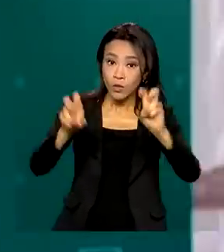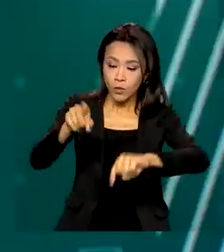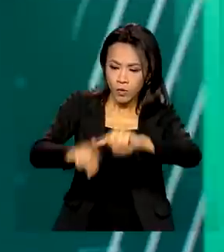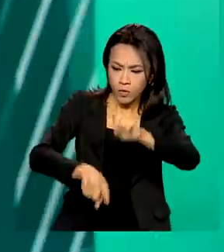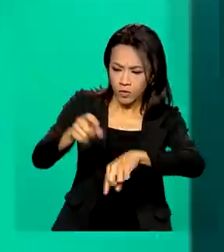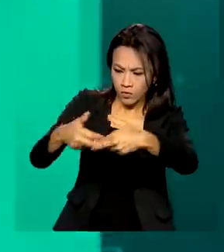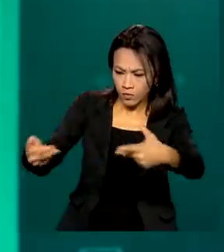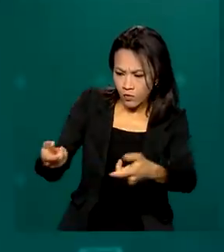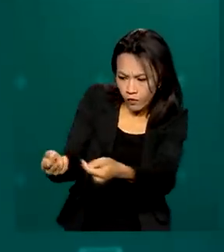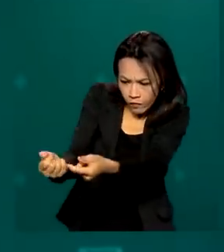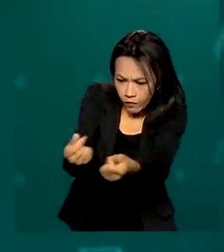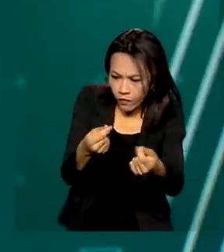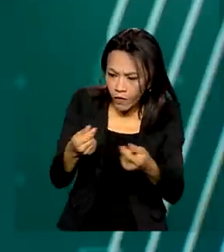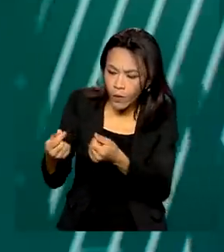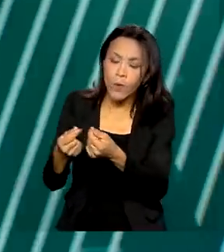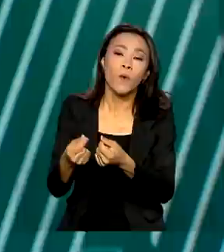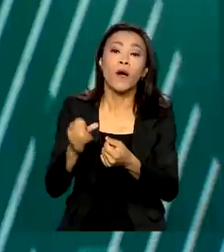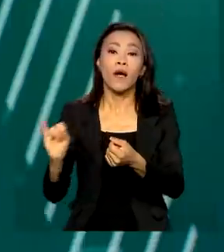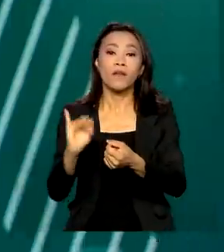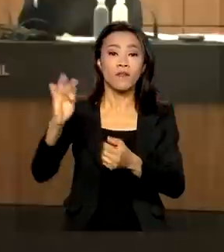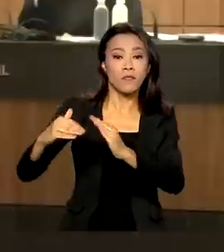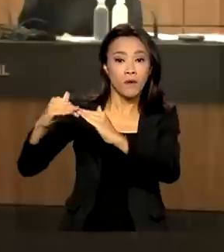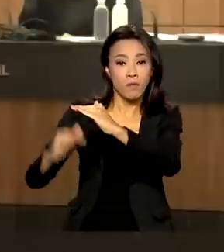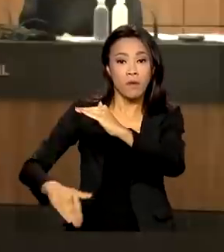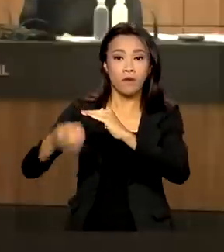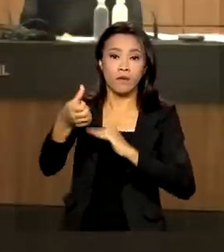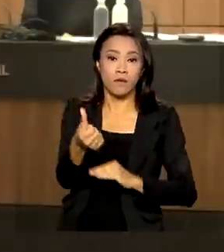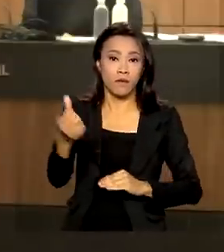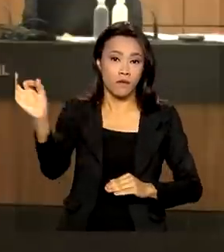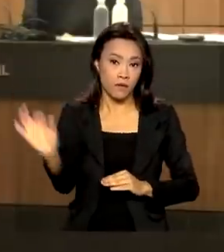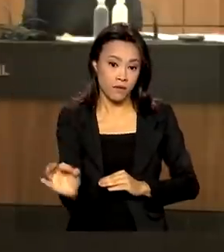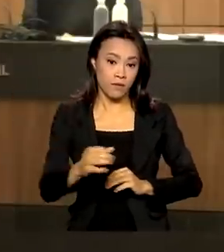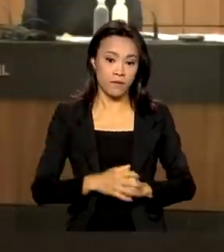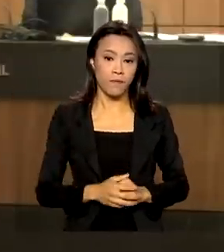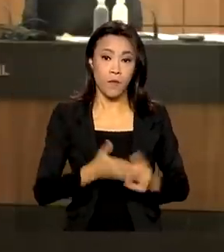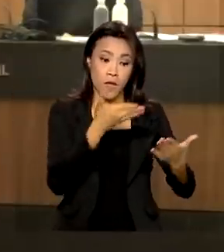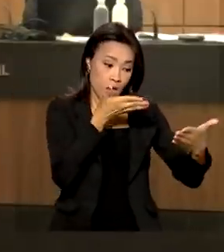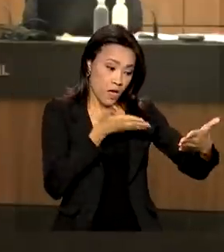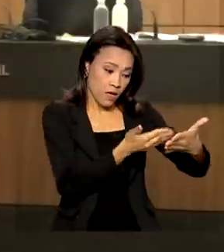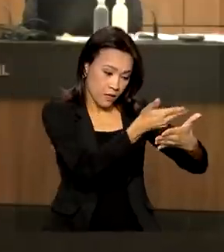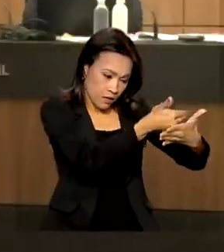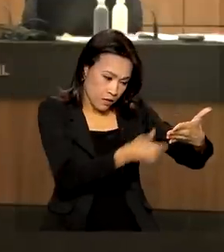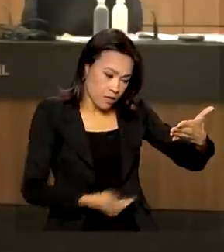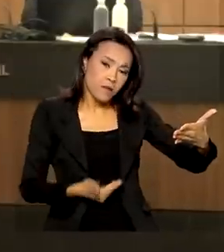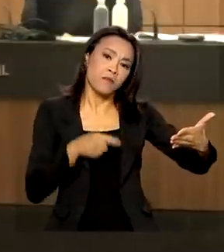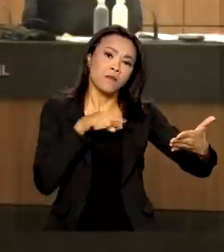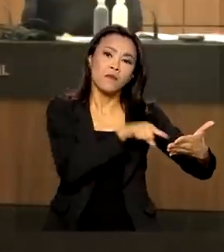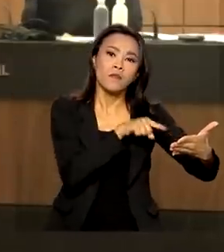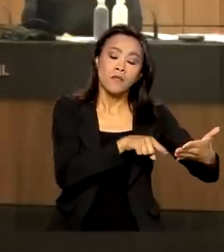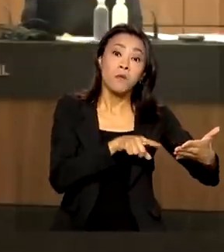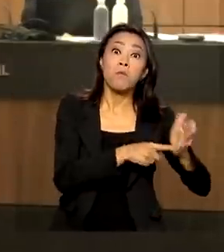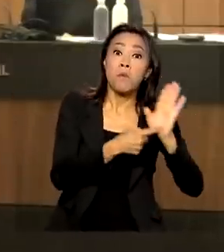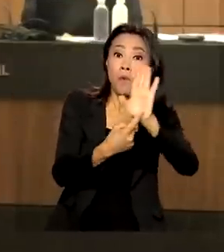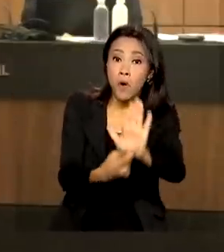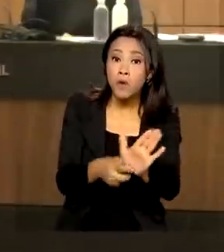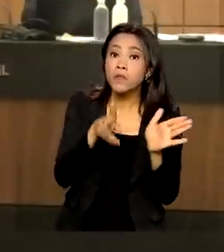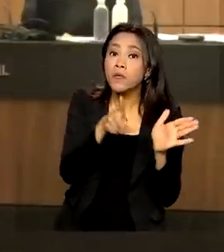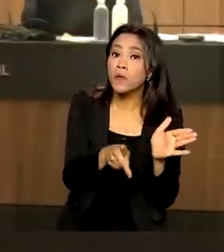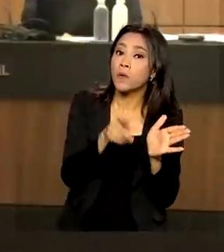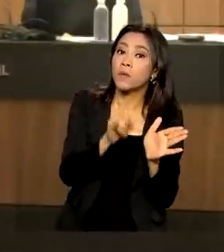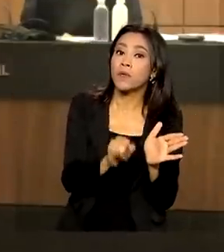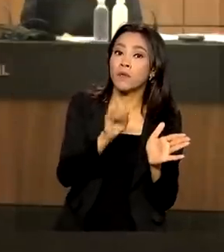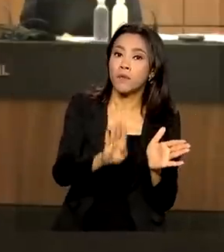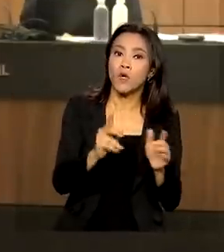inflação abaixo de 6%. O documento aponta um aumento do produto interno bruto, o PIB,